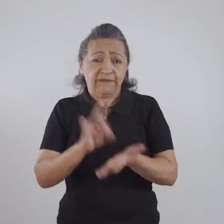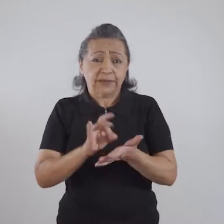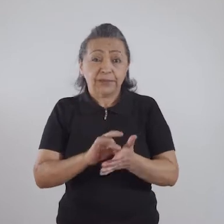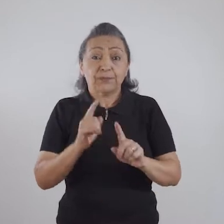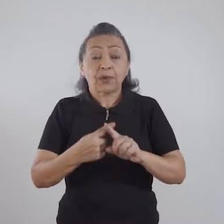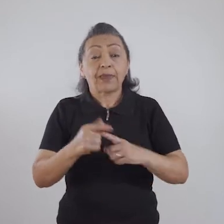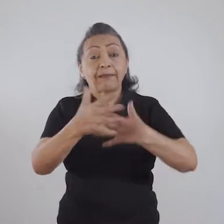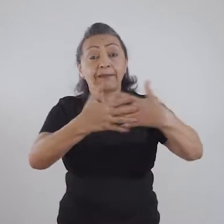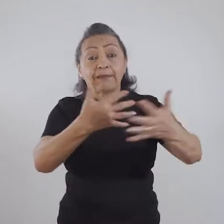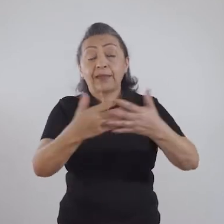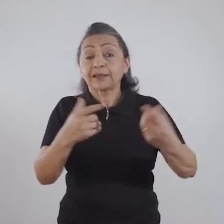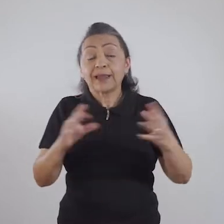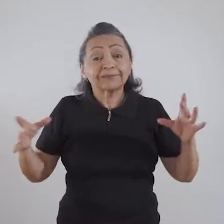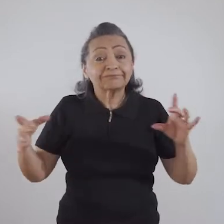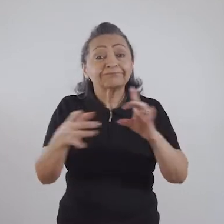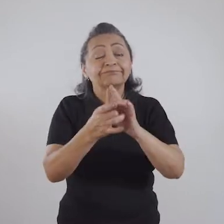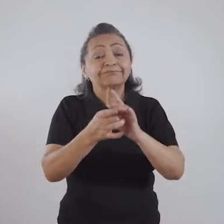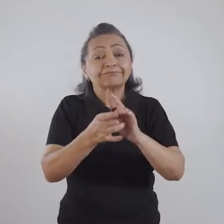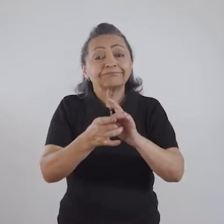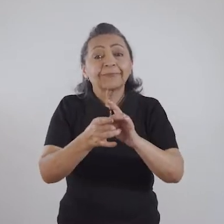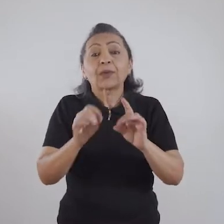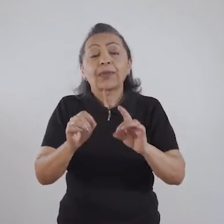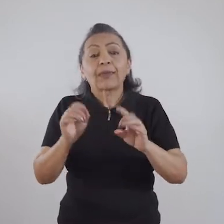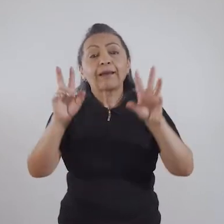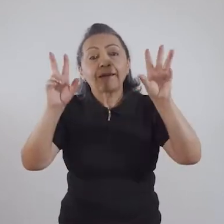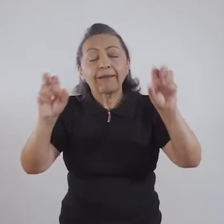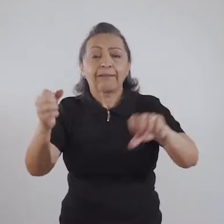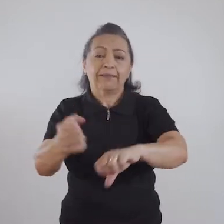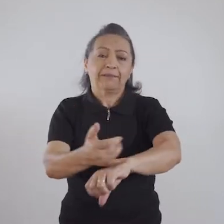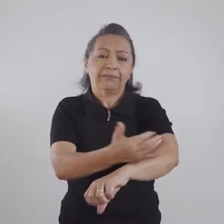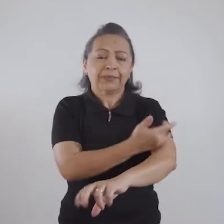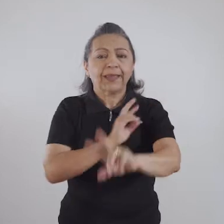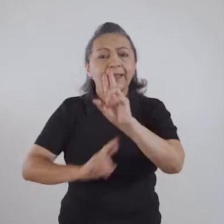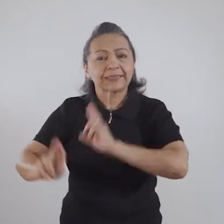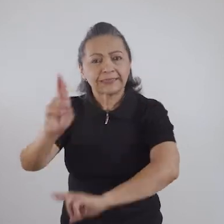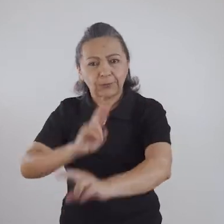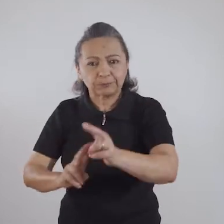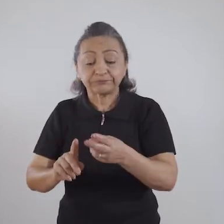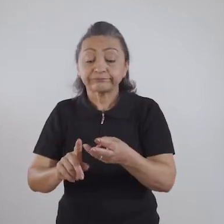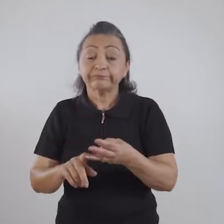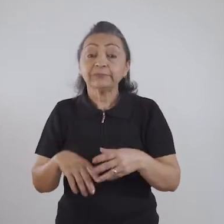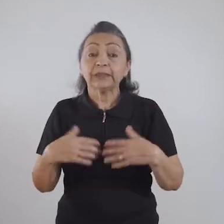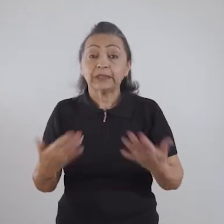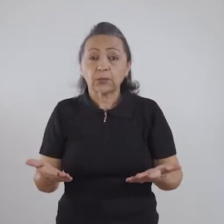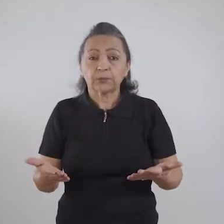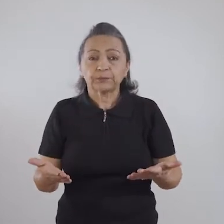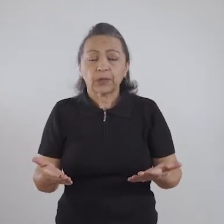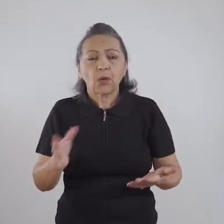sexualidade está extremamente relacionada à questão afetiva, à questão relacional. Então,